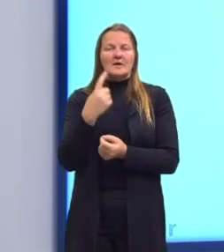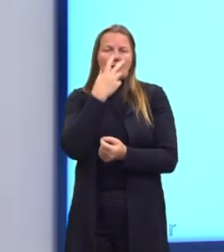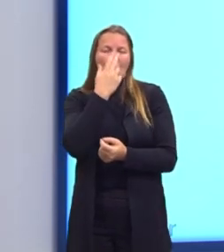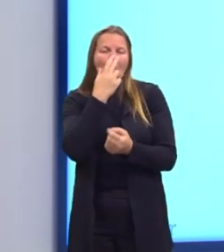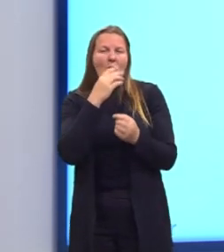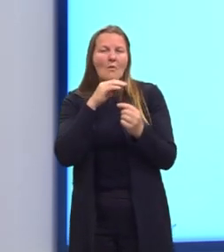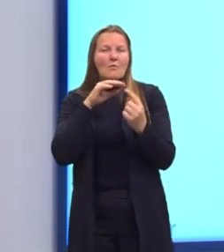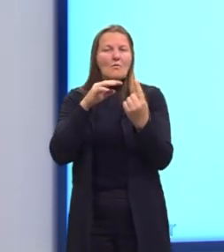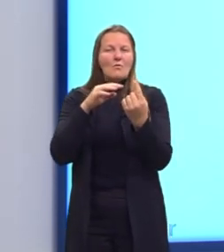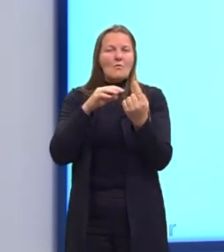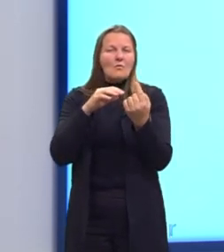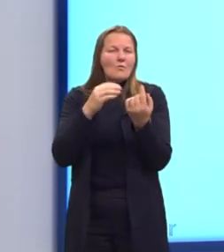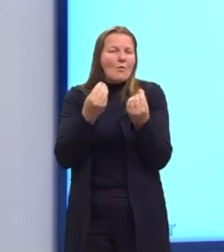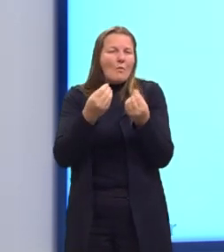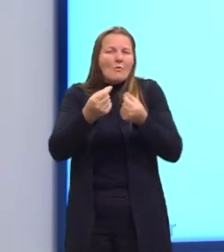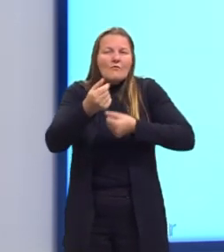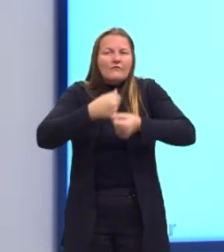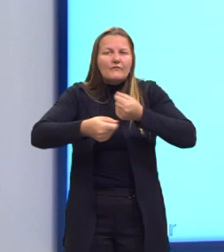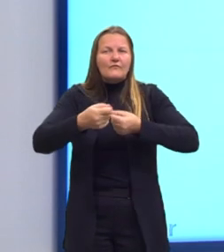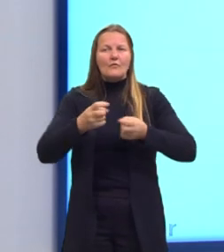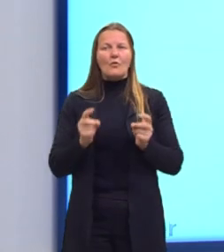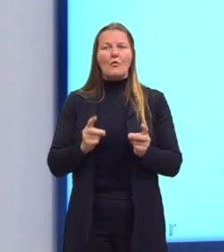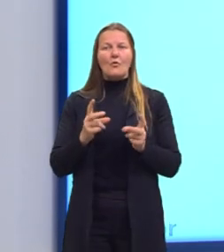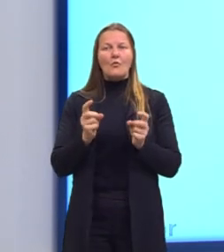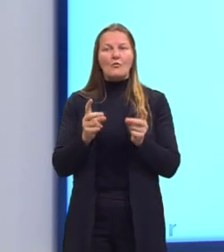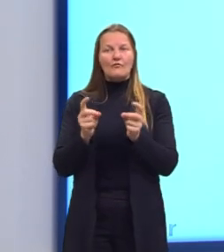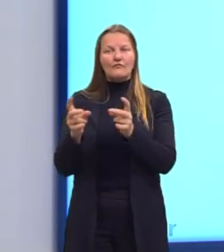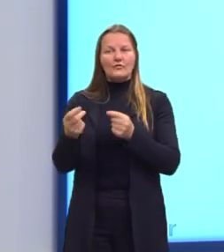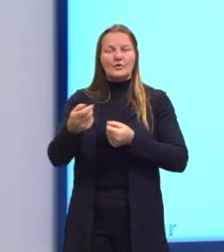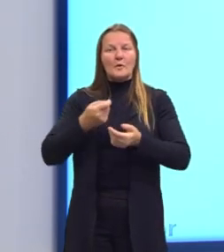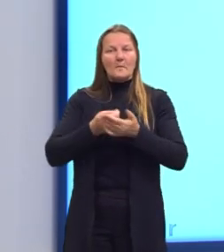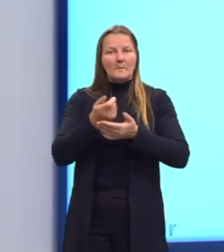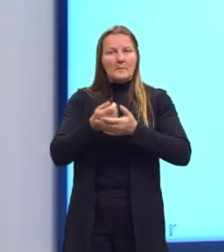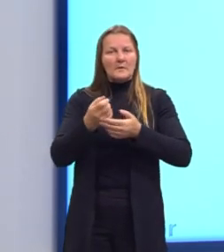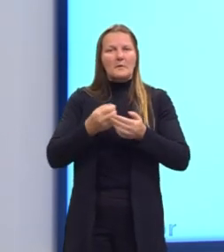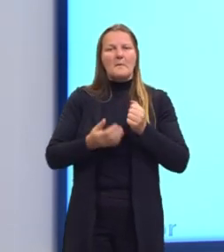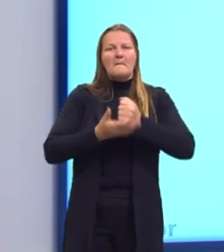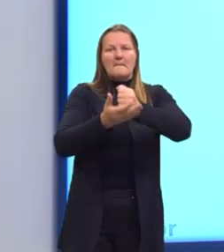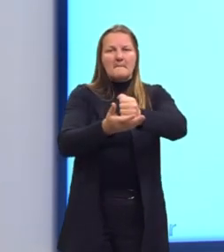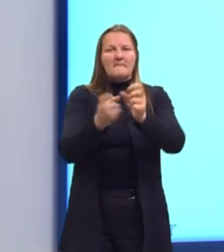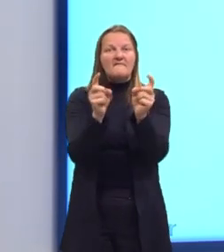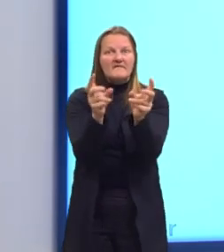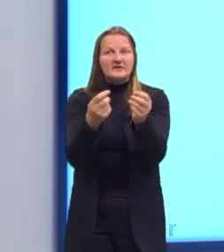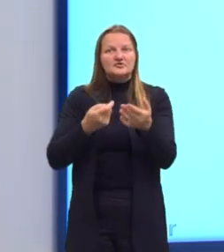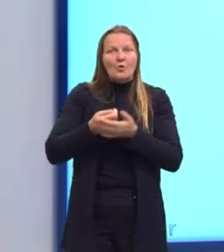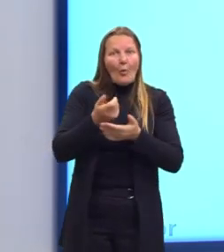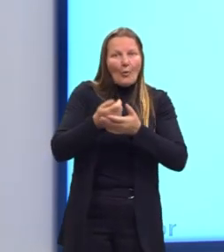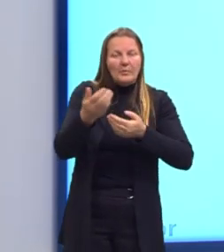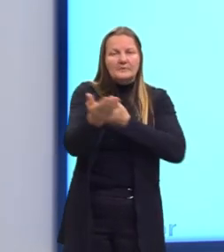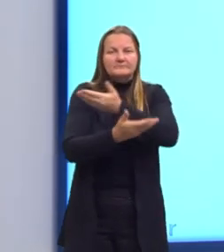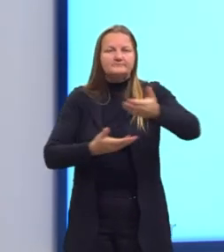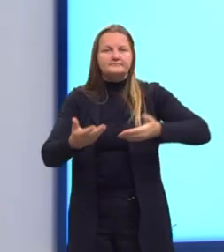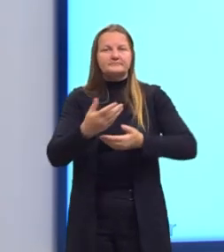lá do Adam Smith, onde está a lei da oferta e procura. Isso que o Adam Smith